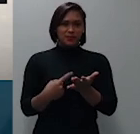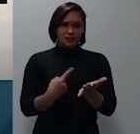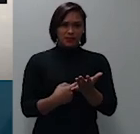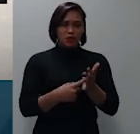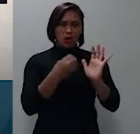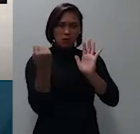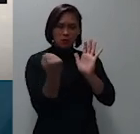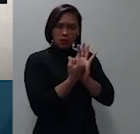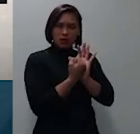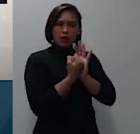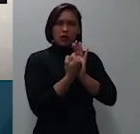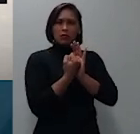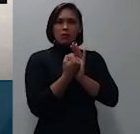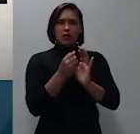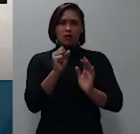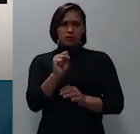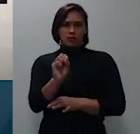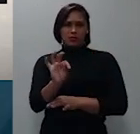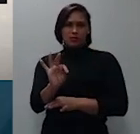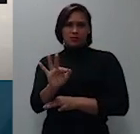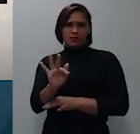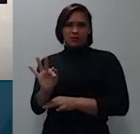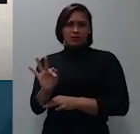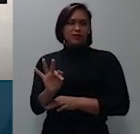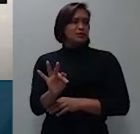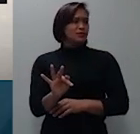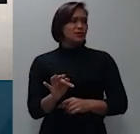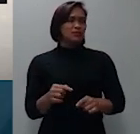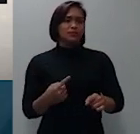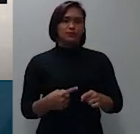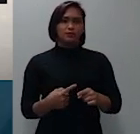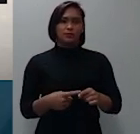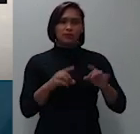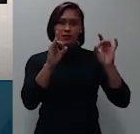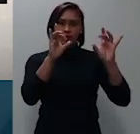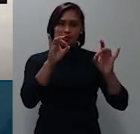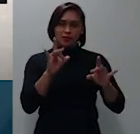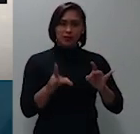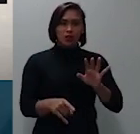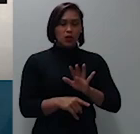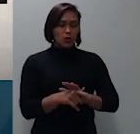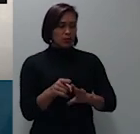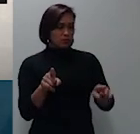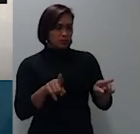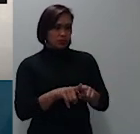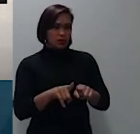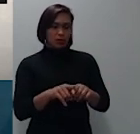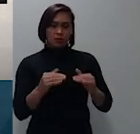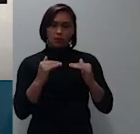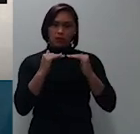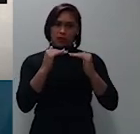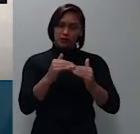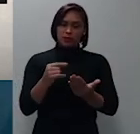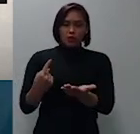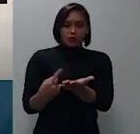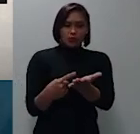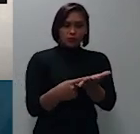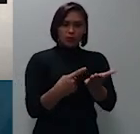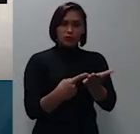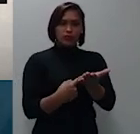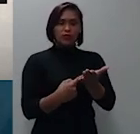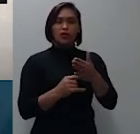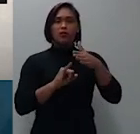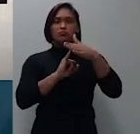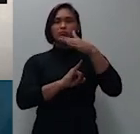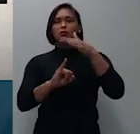não tinha poderes específicos para o ato estando negociação com a instituição financeira